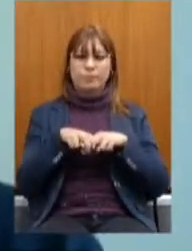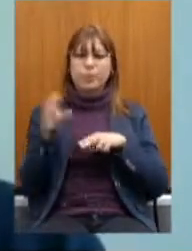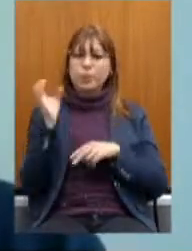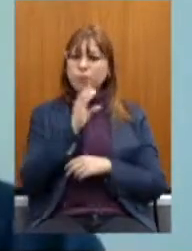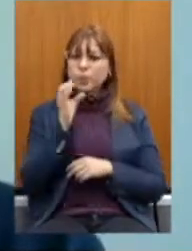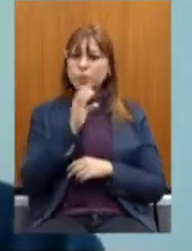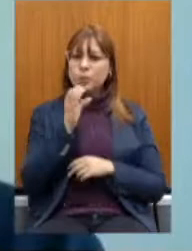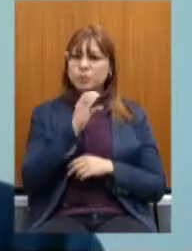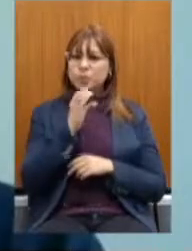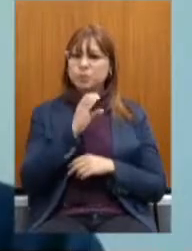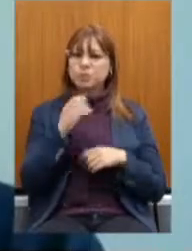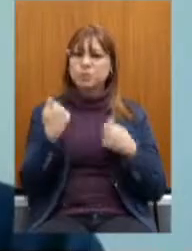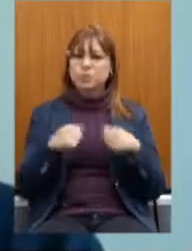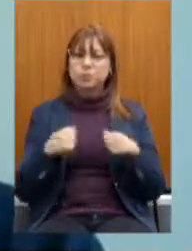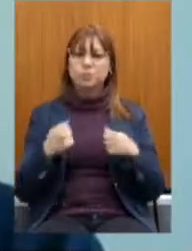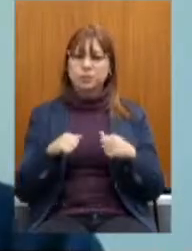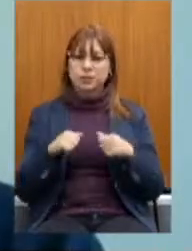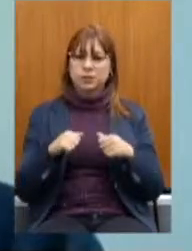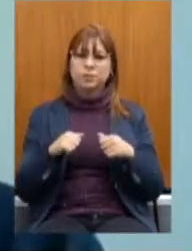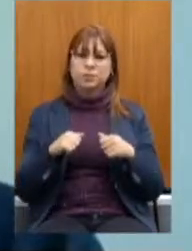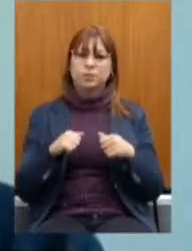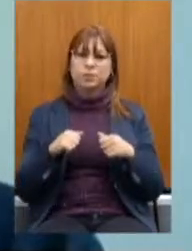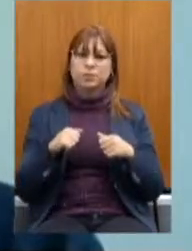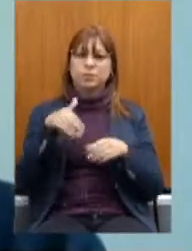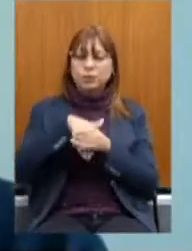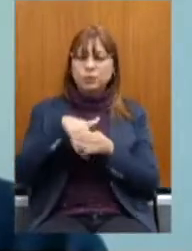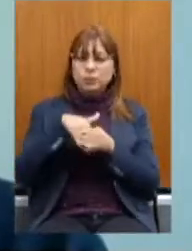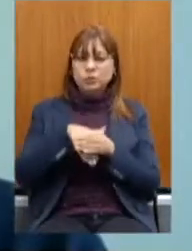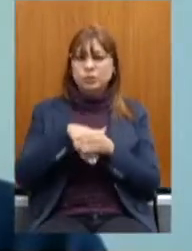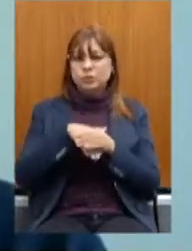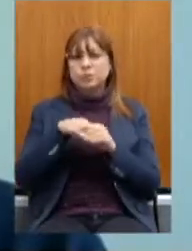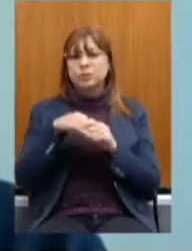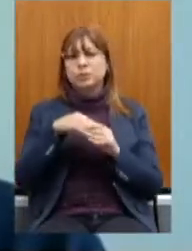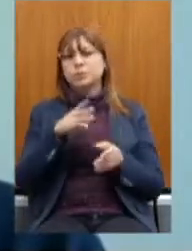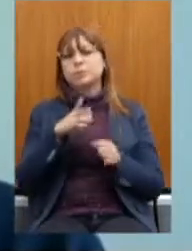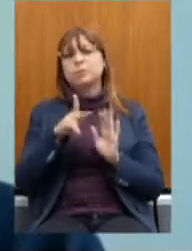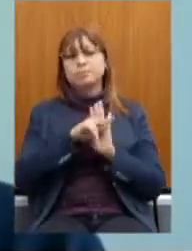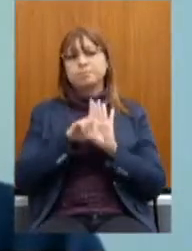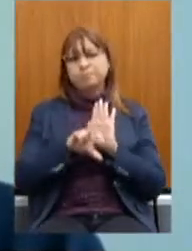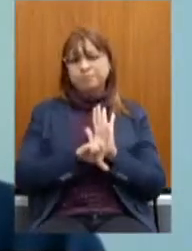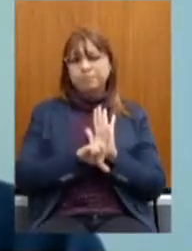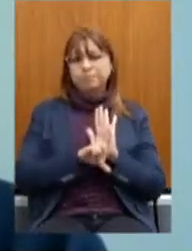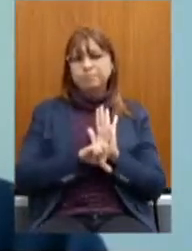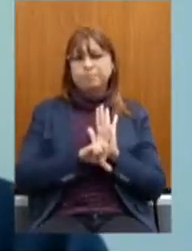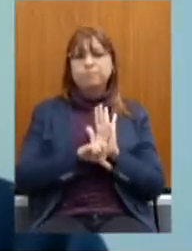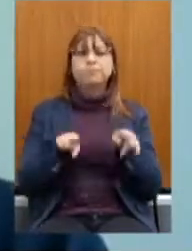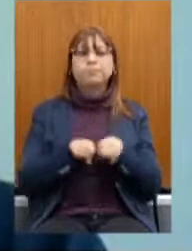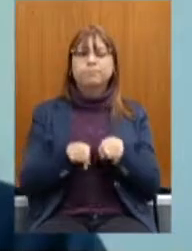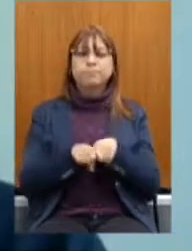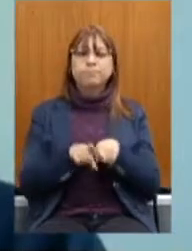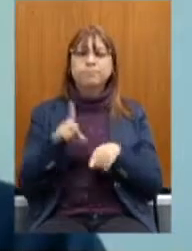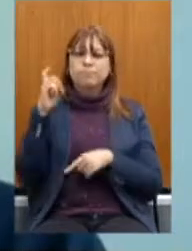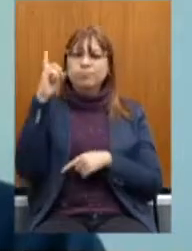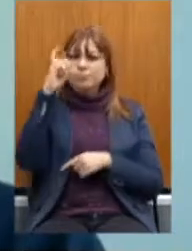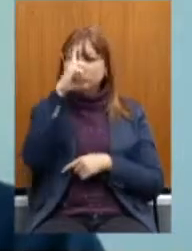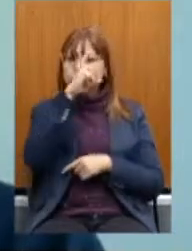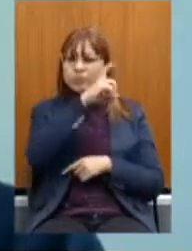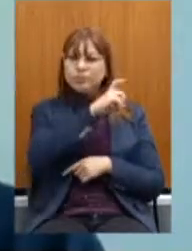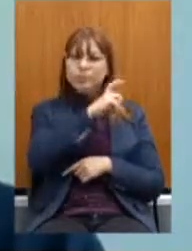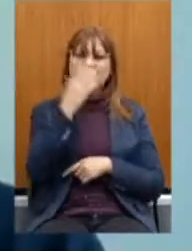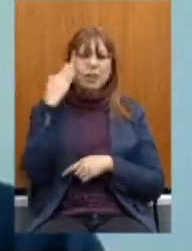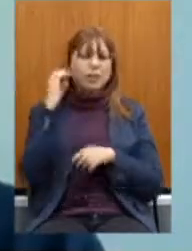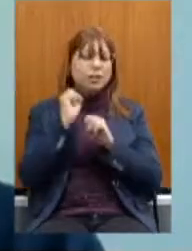Essa PL E A dificuldade De se entender Que o